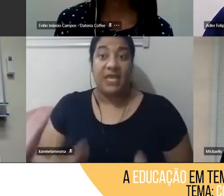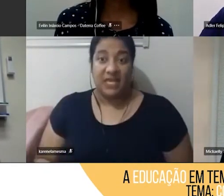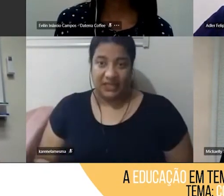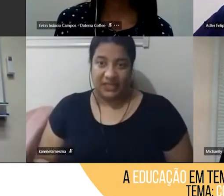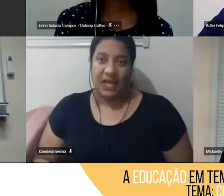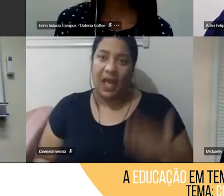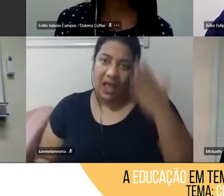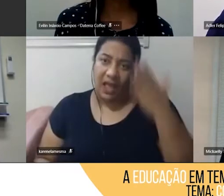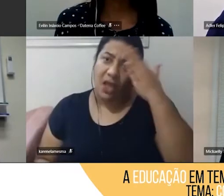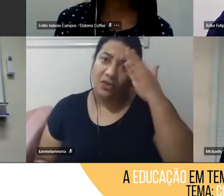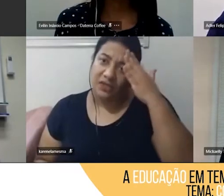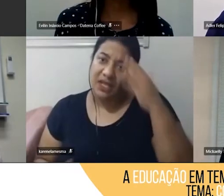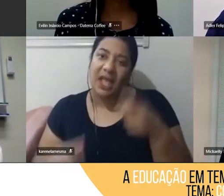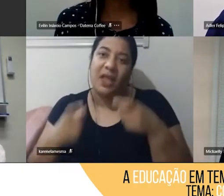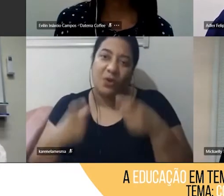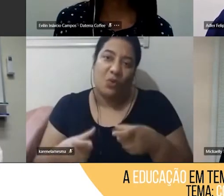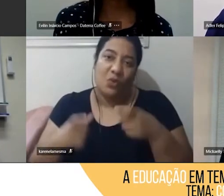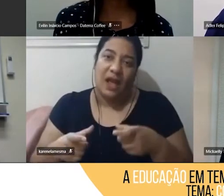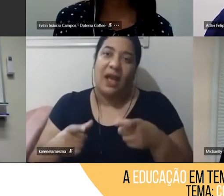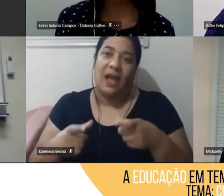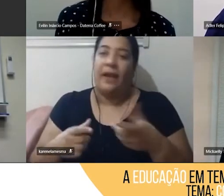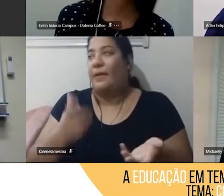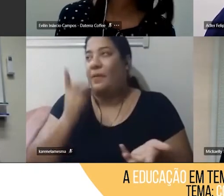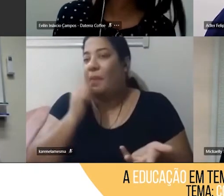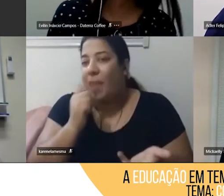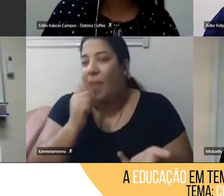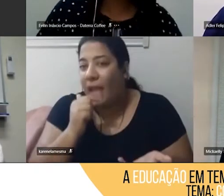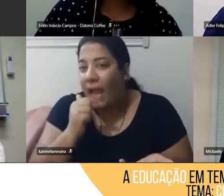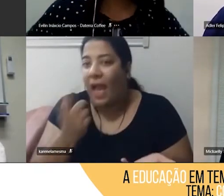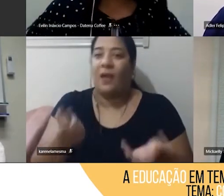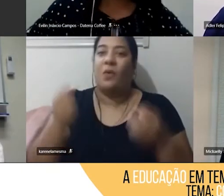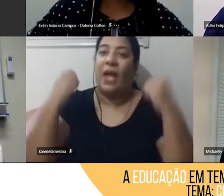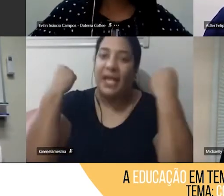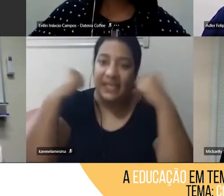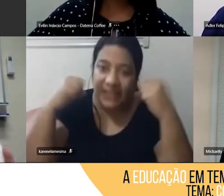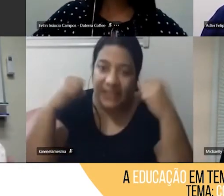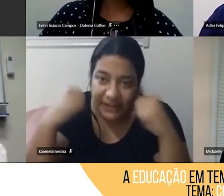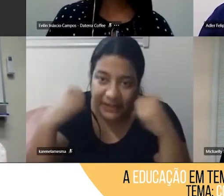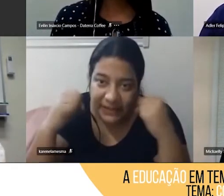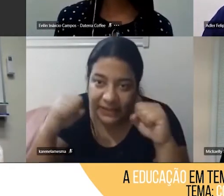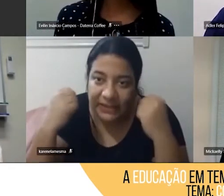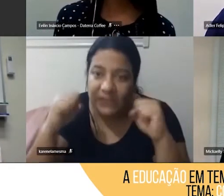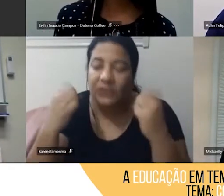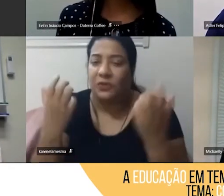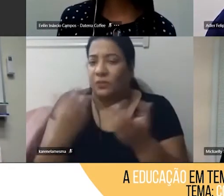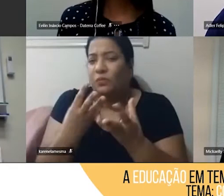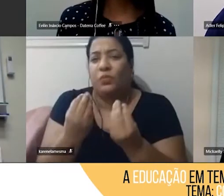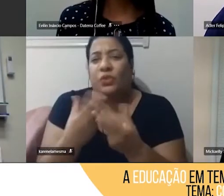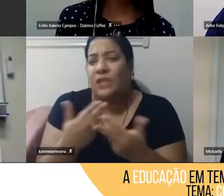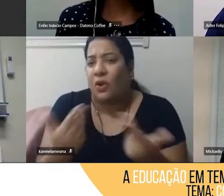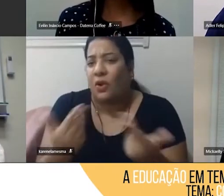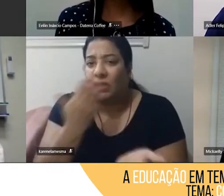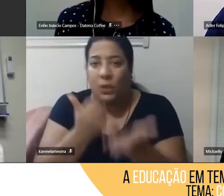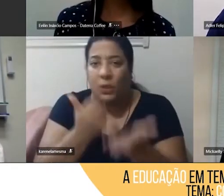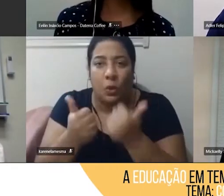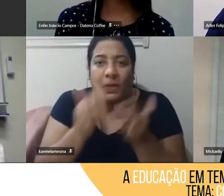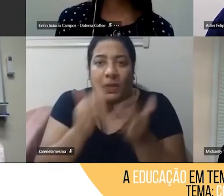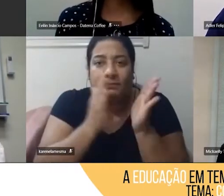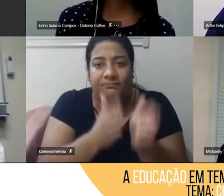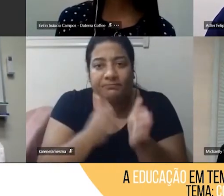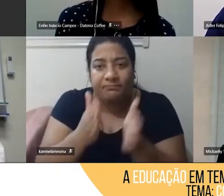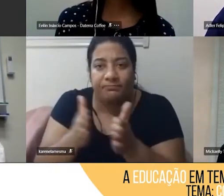ia ter bastante dicas, né, beber água, fazer exercícios, enfim, né, alimentação saudável,